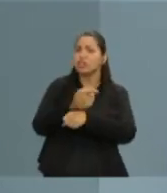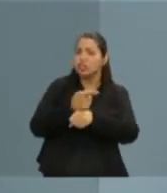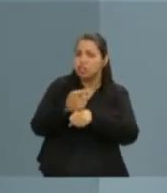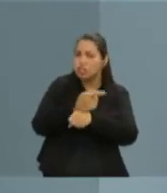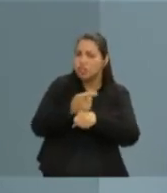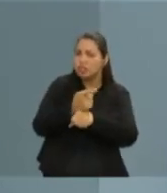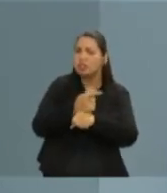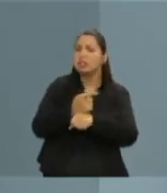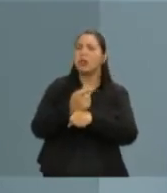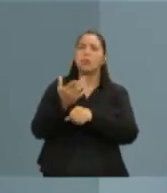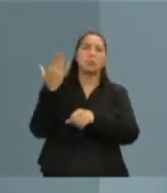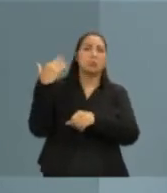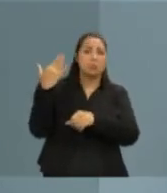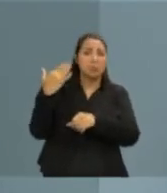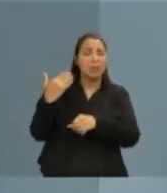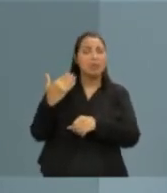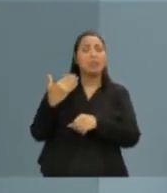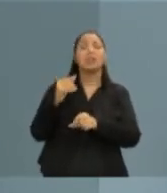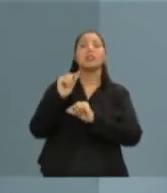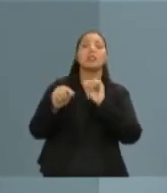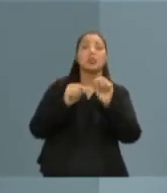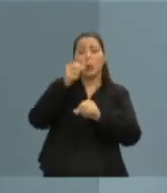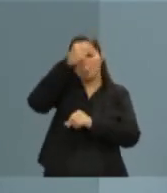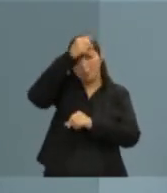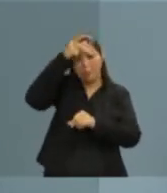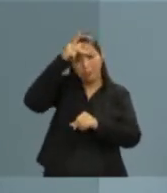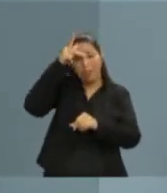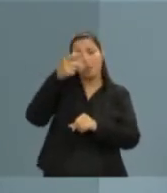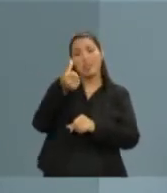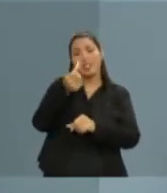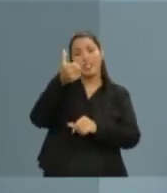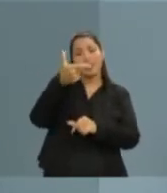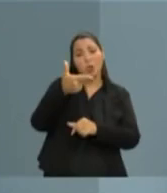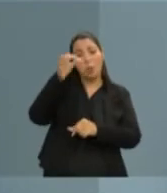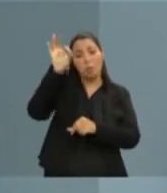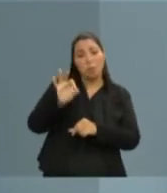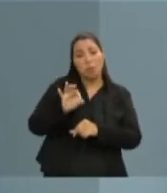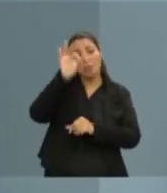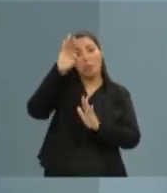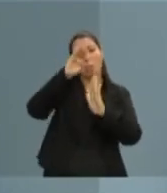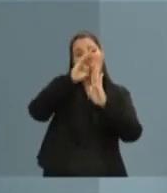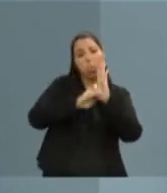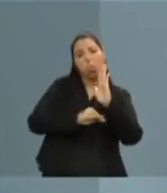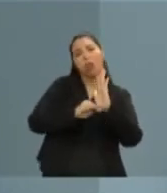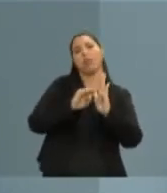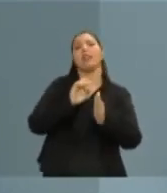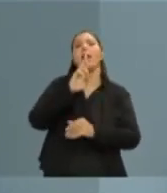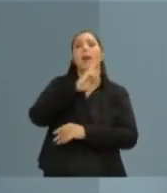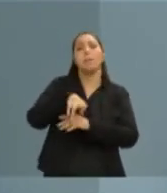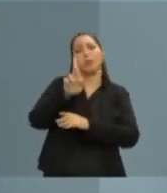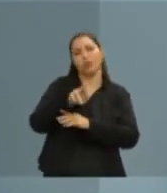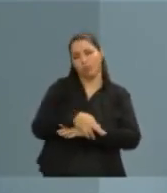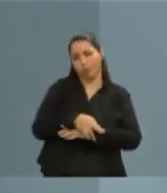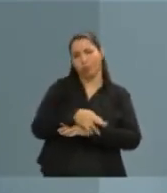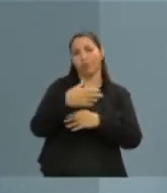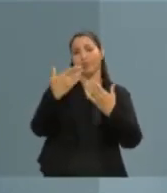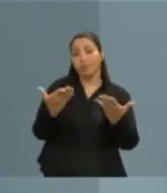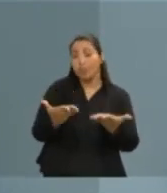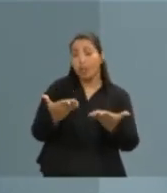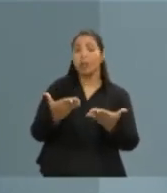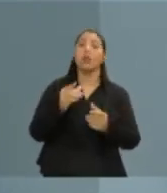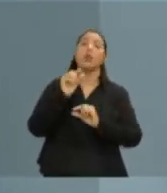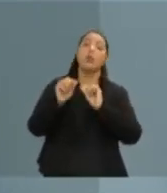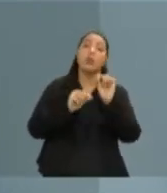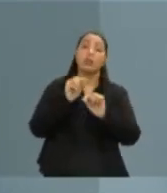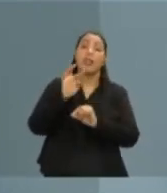62%. Consta no noticiário, inclusive hoje a decisão do TRE, a notícia de que o parlamentar teria, vou fazer